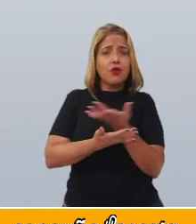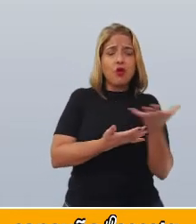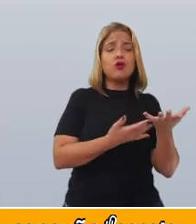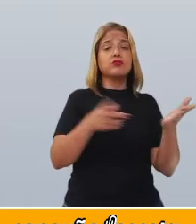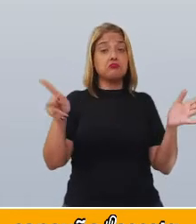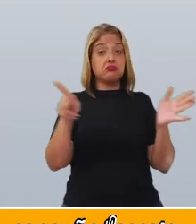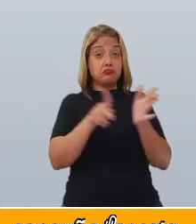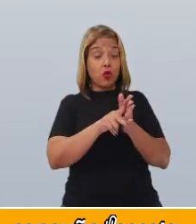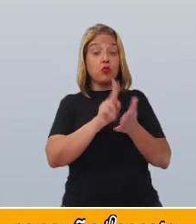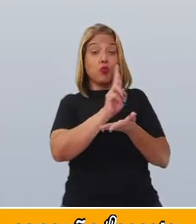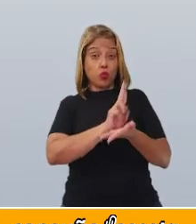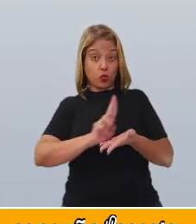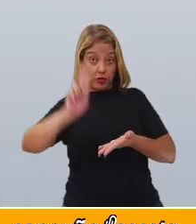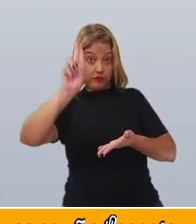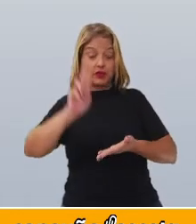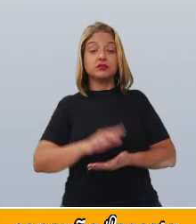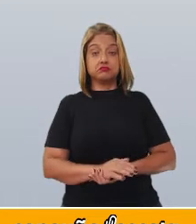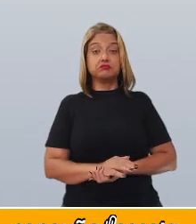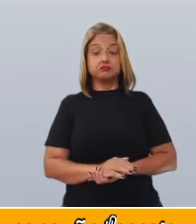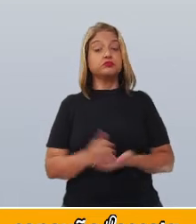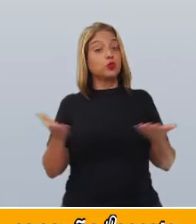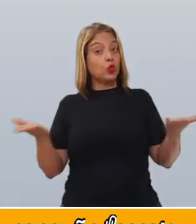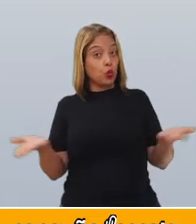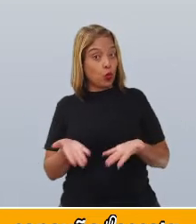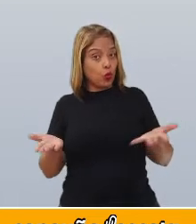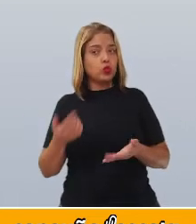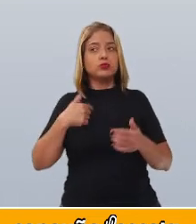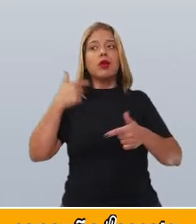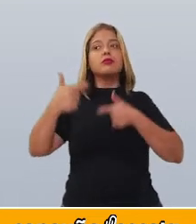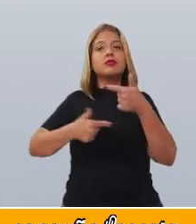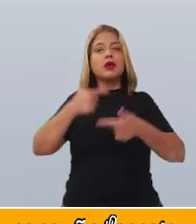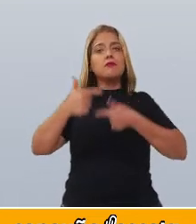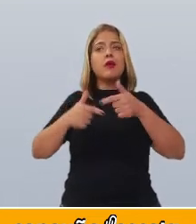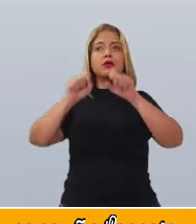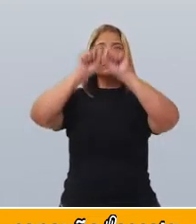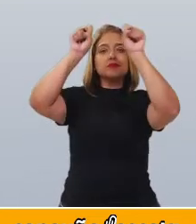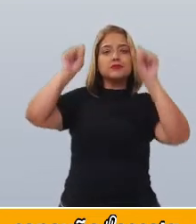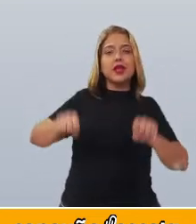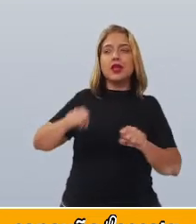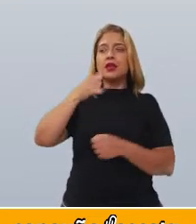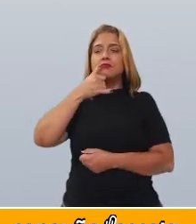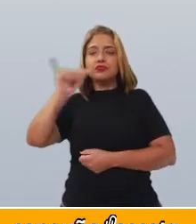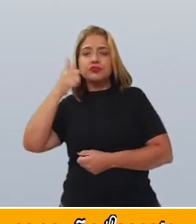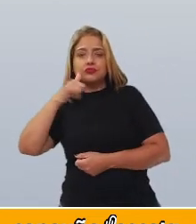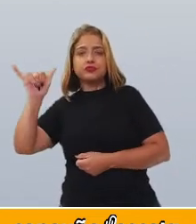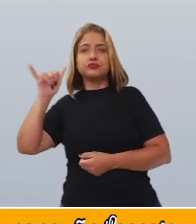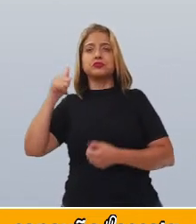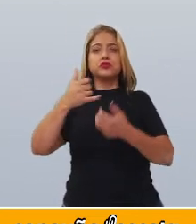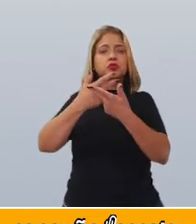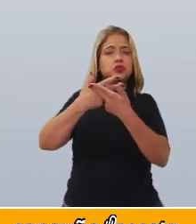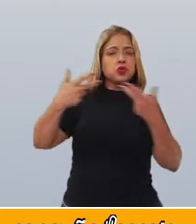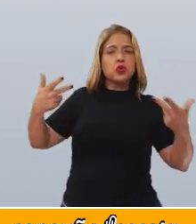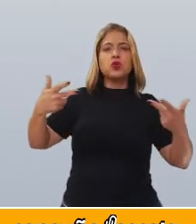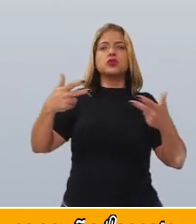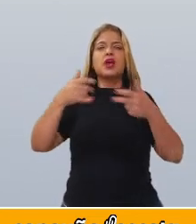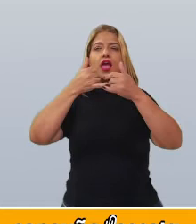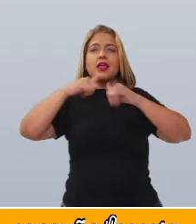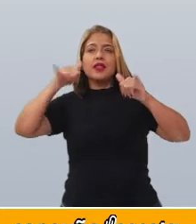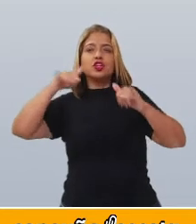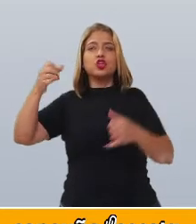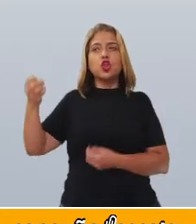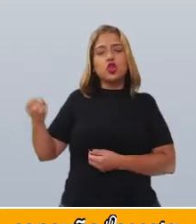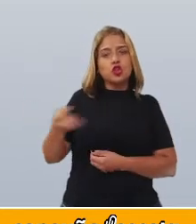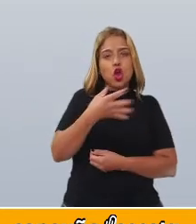Tenho trabalhado, atualmente, com sistemas eletrônicos, fluidos de transmissão, energias renováveis,